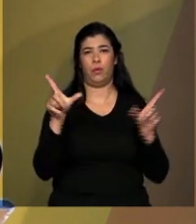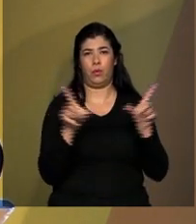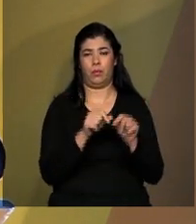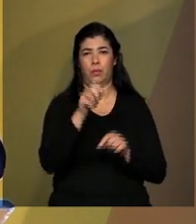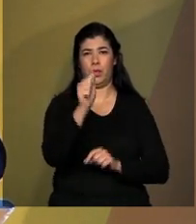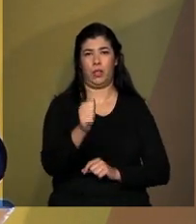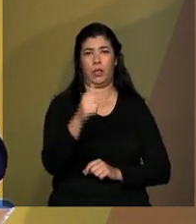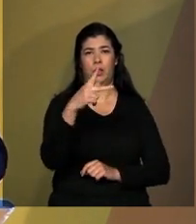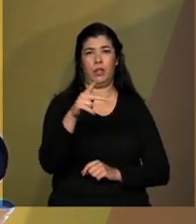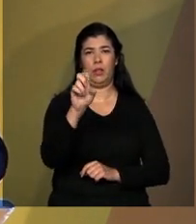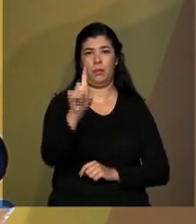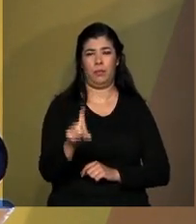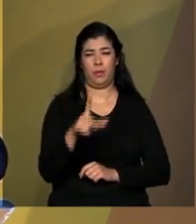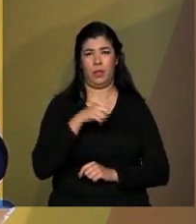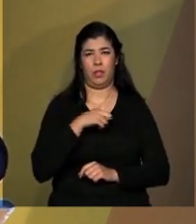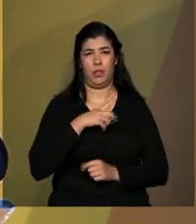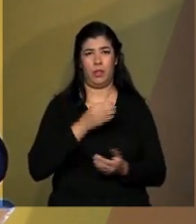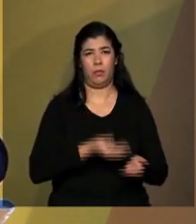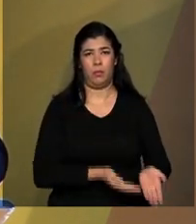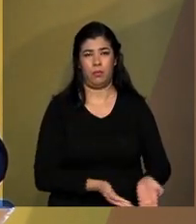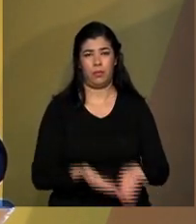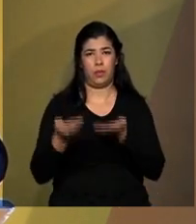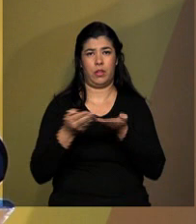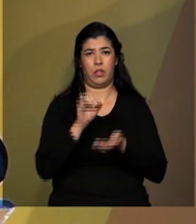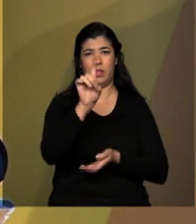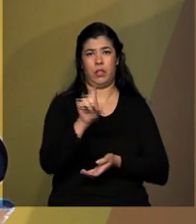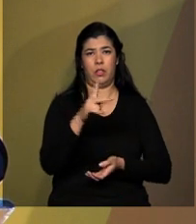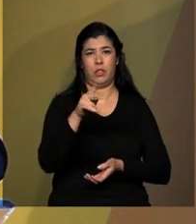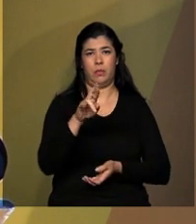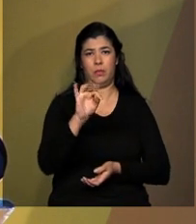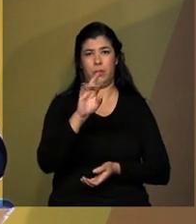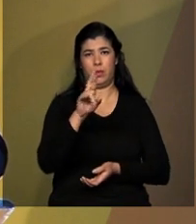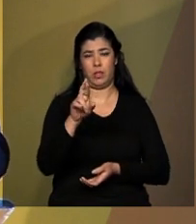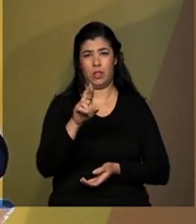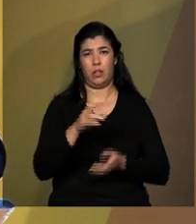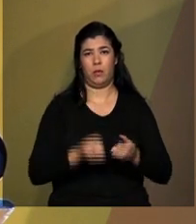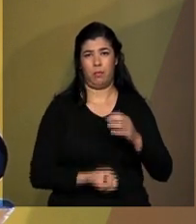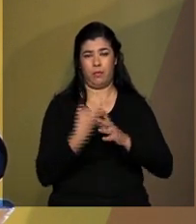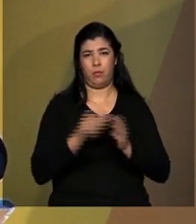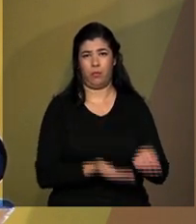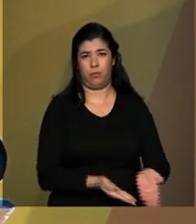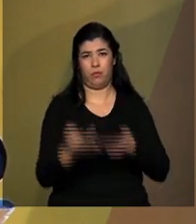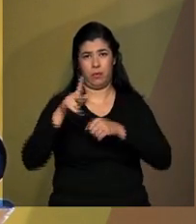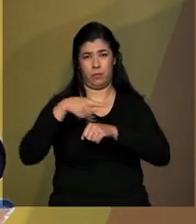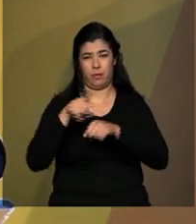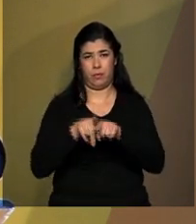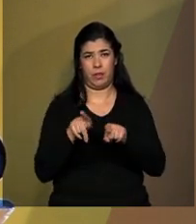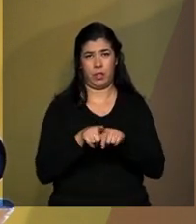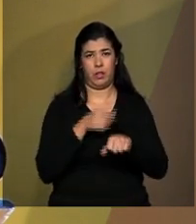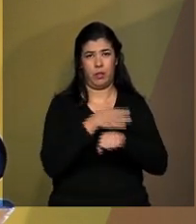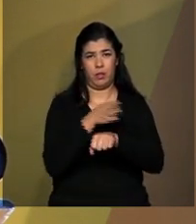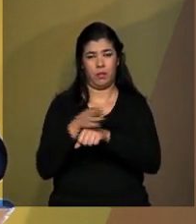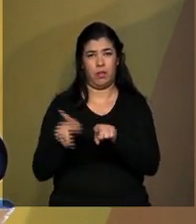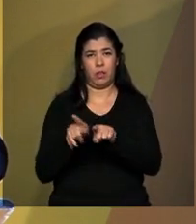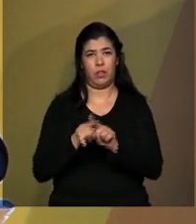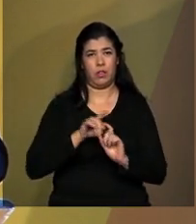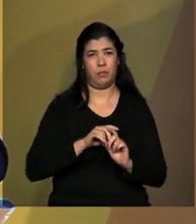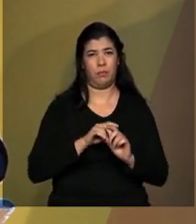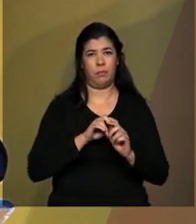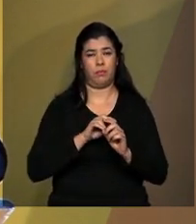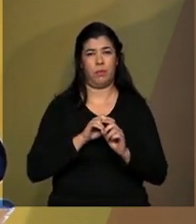Promoção de exportações, atração de investimentos e internacionalização.